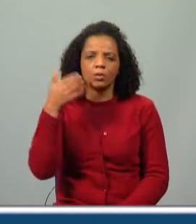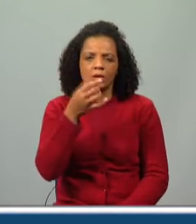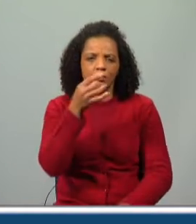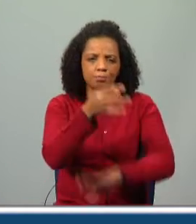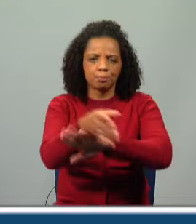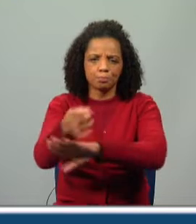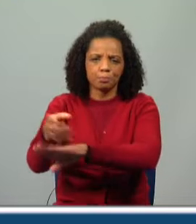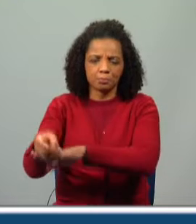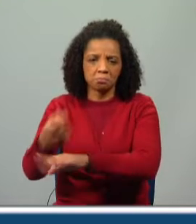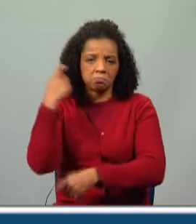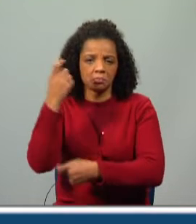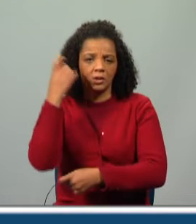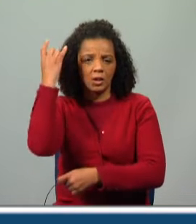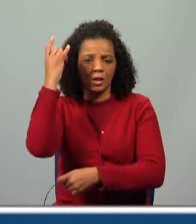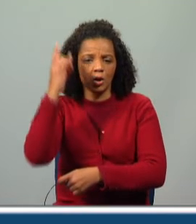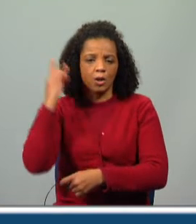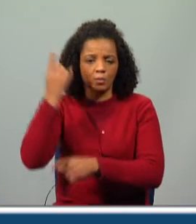que as outras? Então, vamos ver.